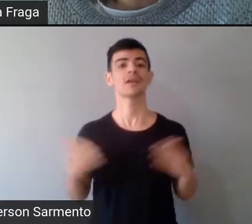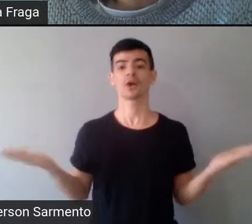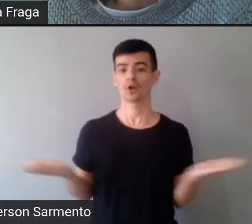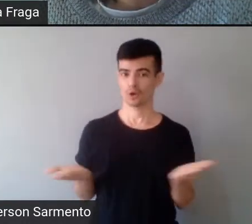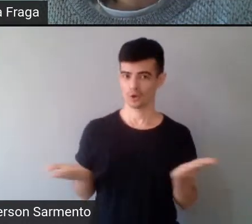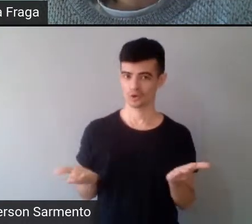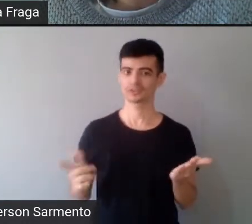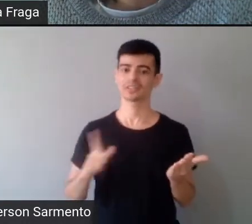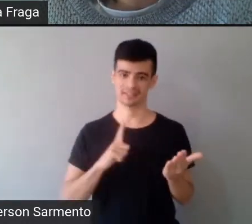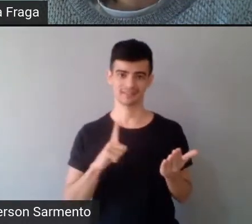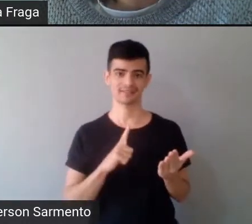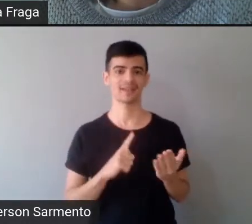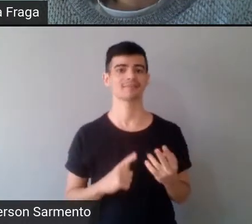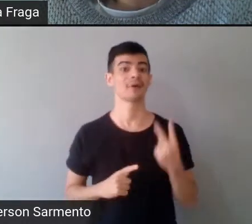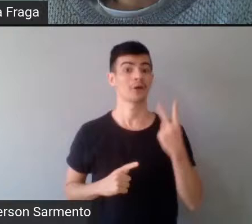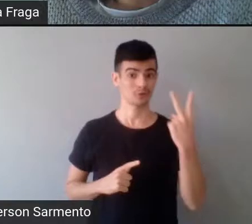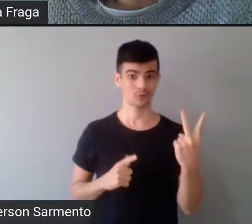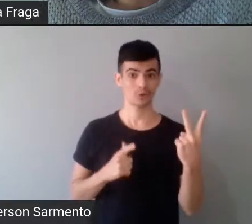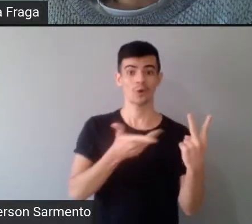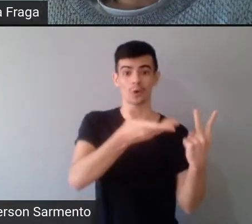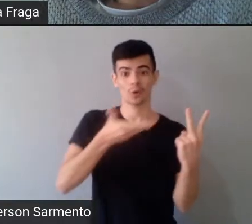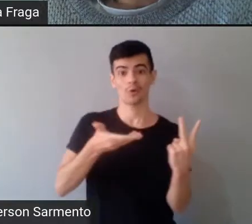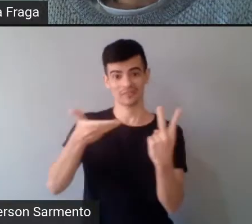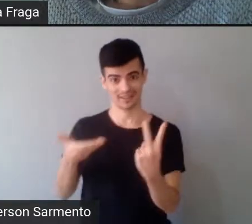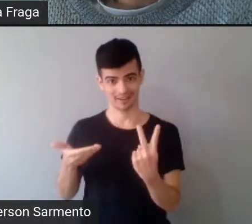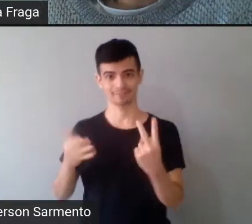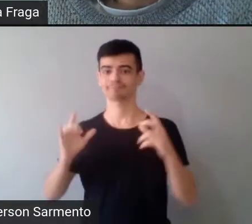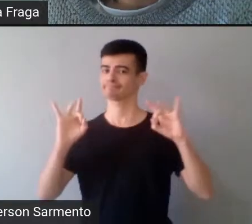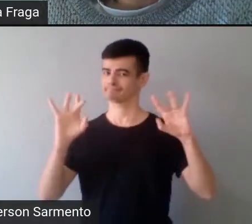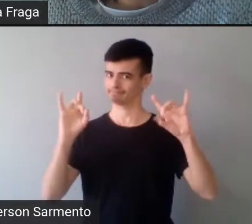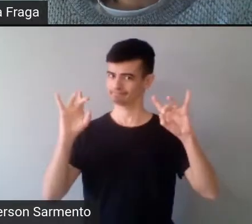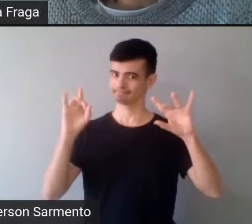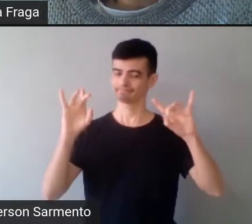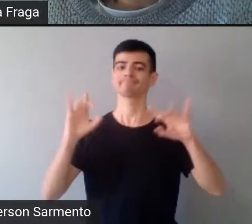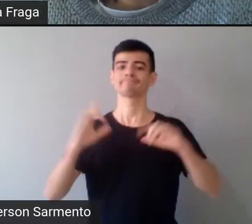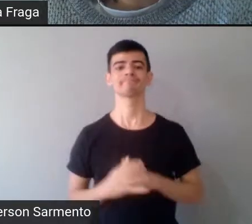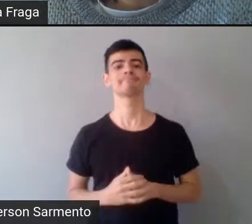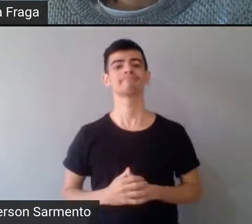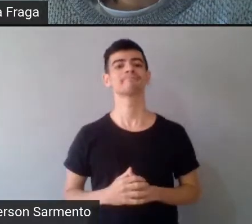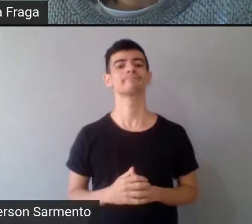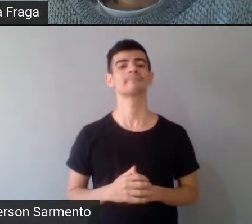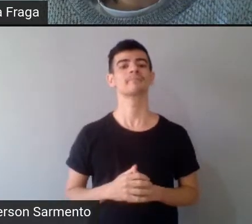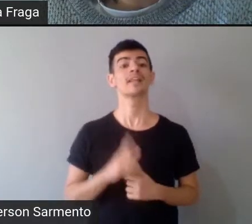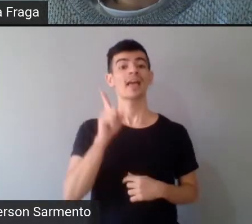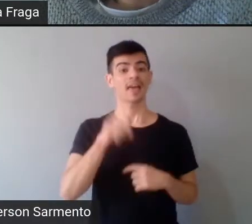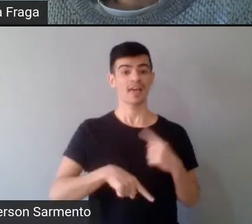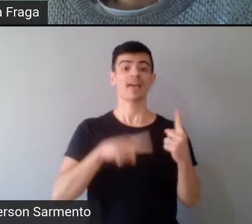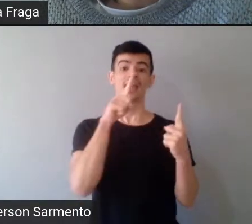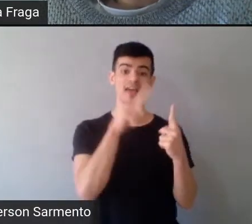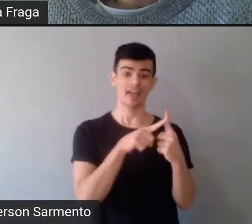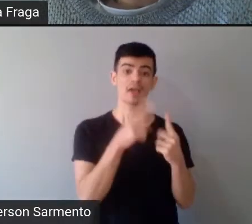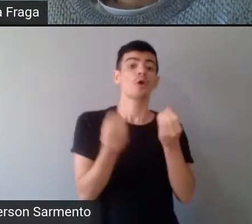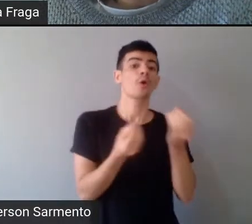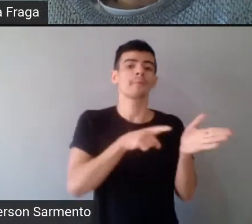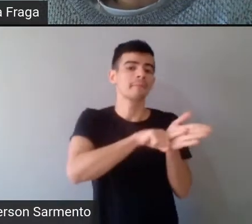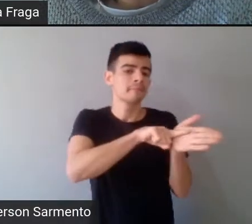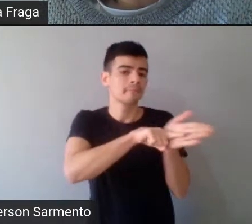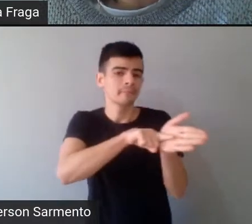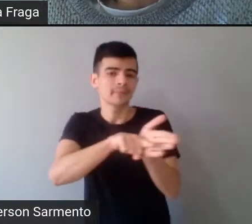muito especiais. Primeiramente, é o pesquisador do pensamento e dos modos de vida indígena, Felipe Coelho